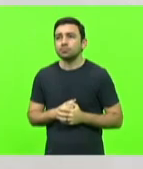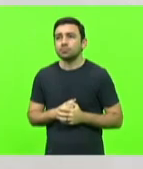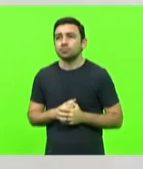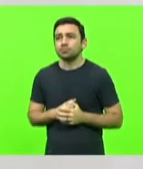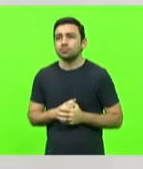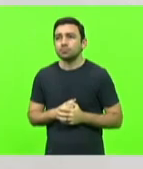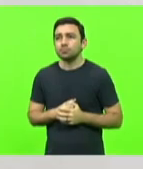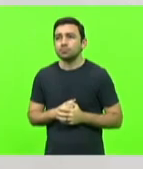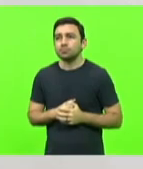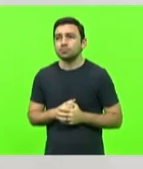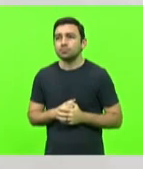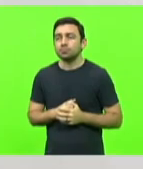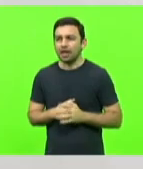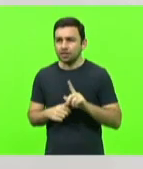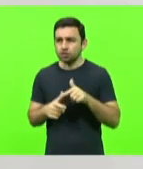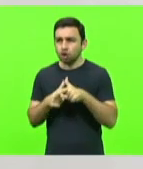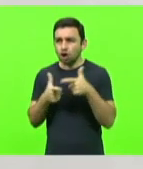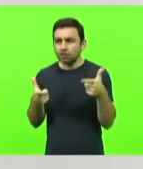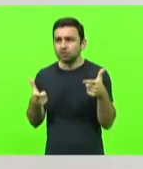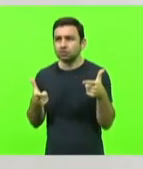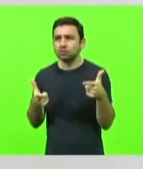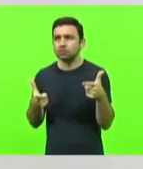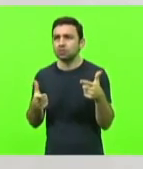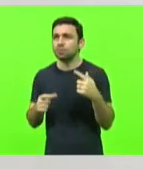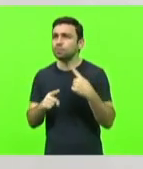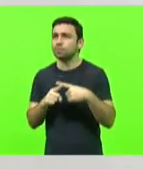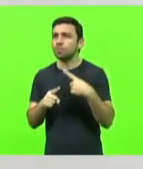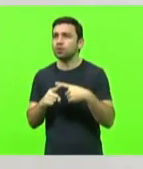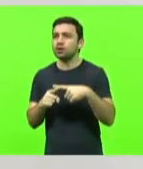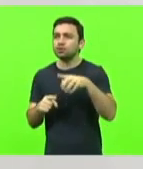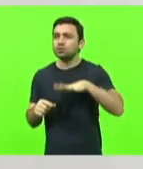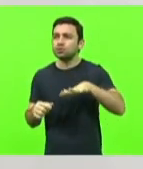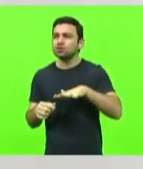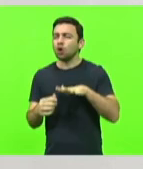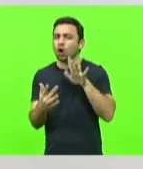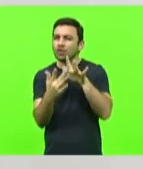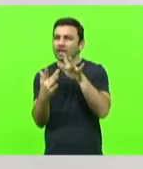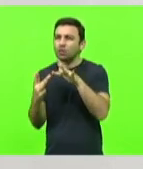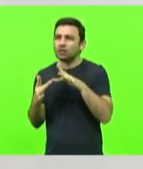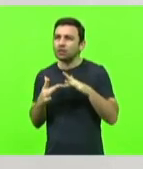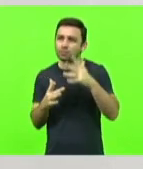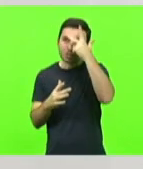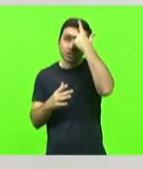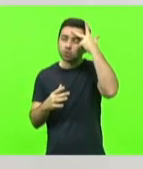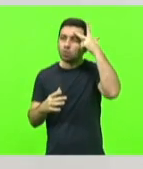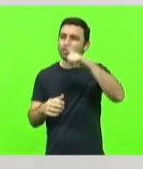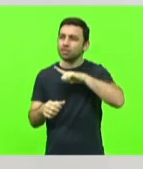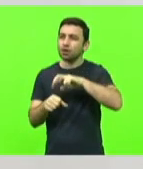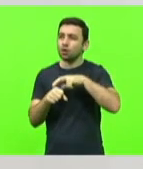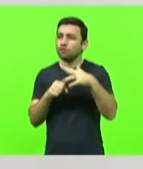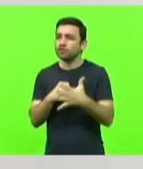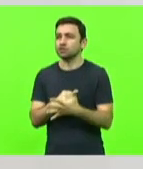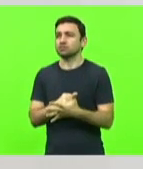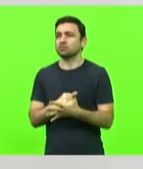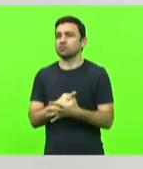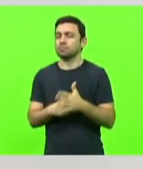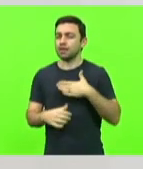Ah, é sorte, não é? Porque a todo instante a gente tem contato com pessoas que tiveram Covid, no meu trabalho, na minha família,